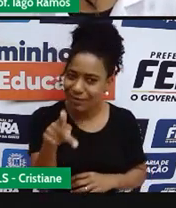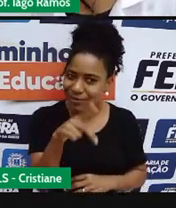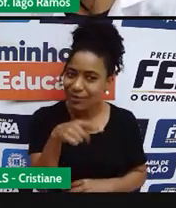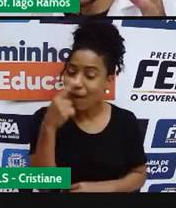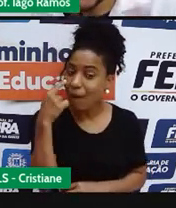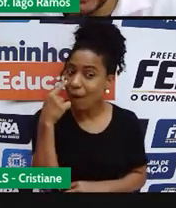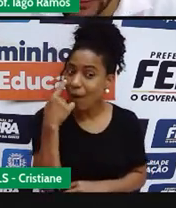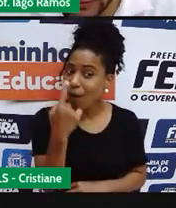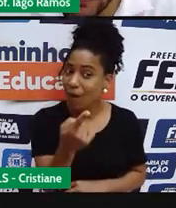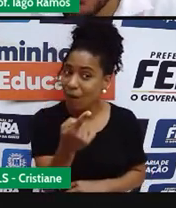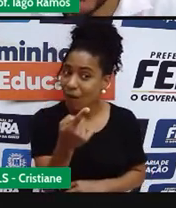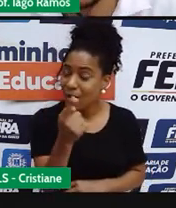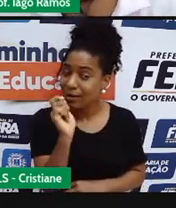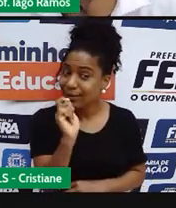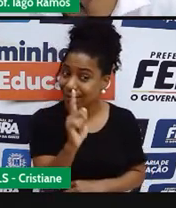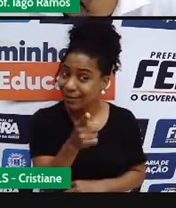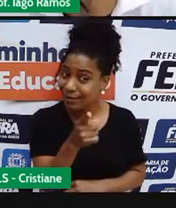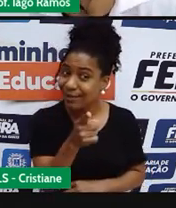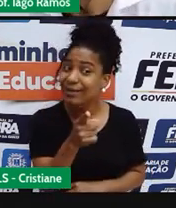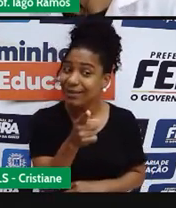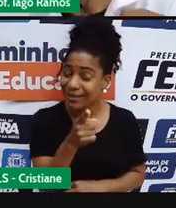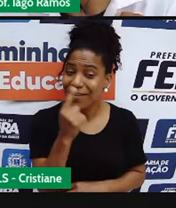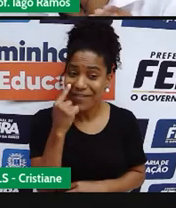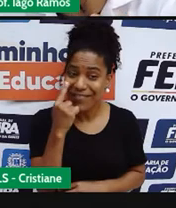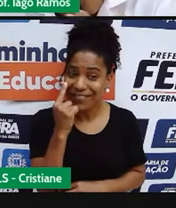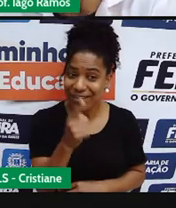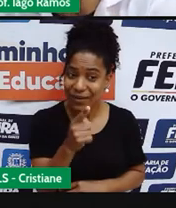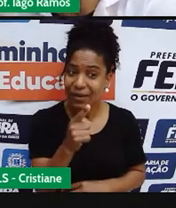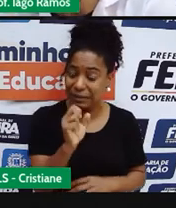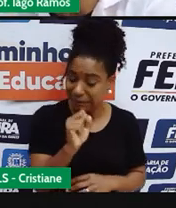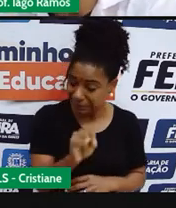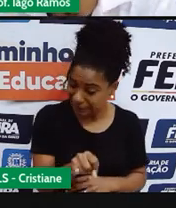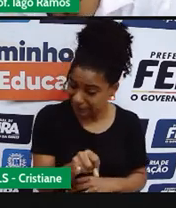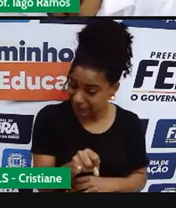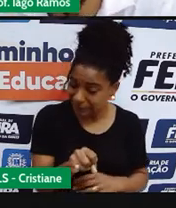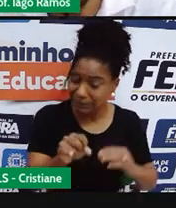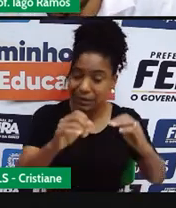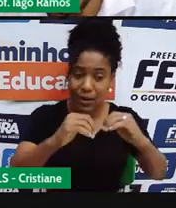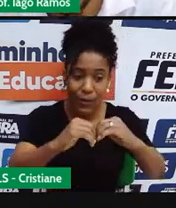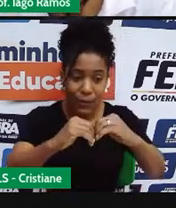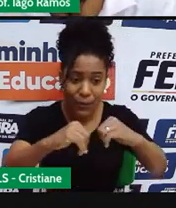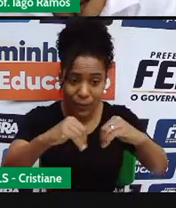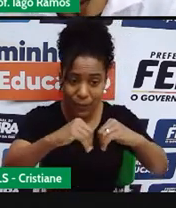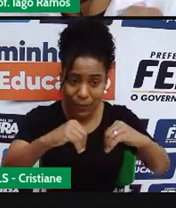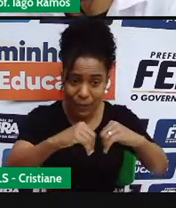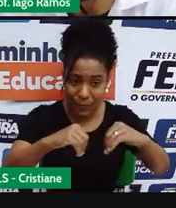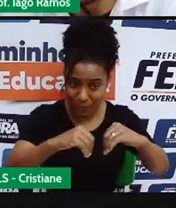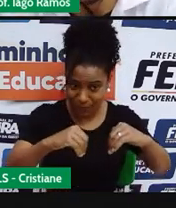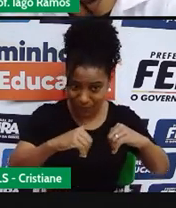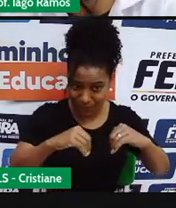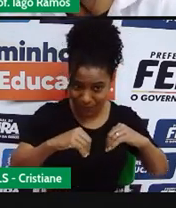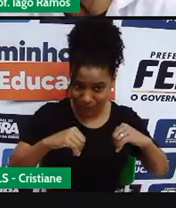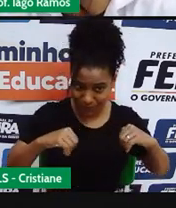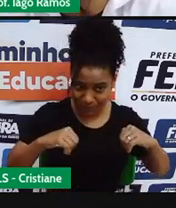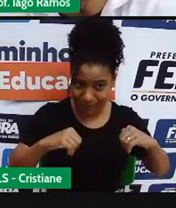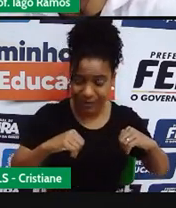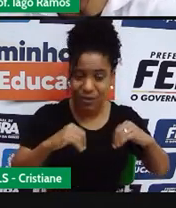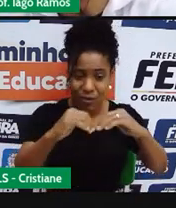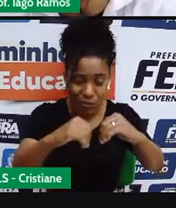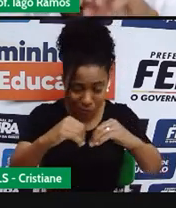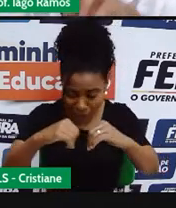irmão. Ó, se ligue. Se eu vou plantar mais milho, né? Se eu vou fazer mais